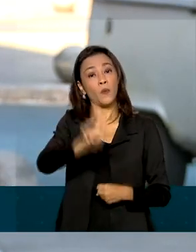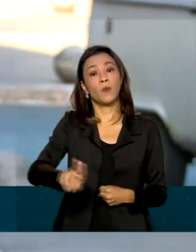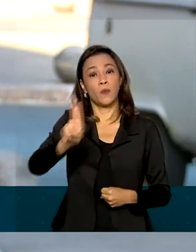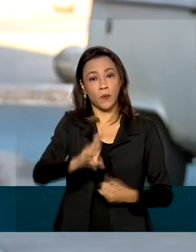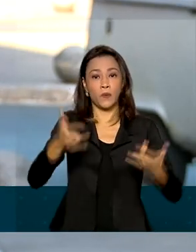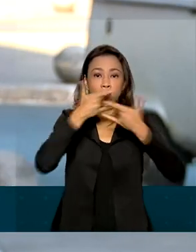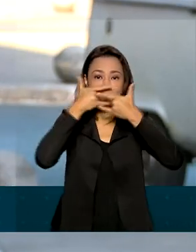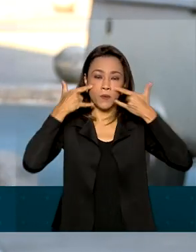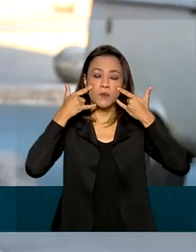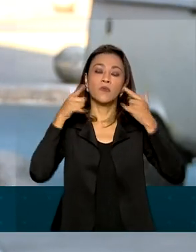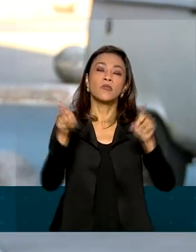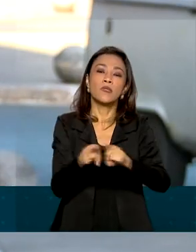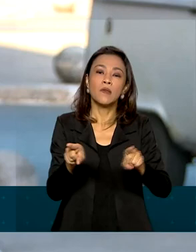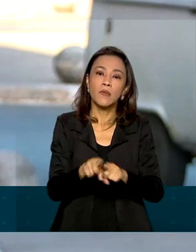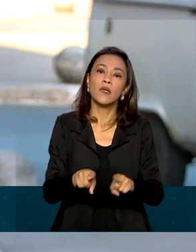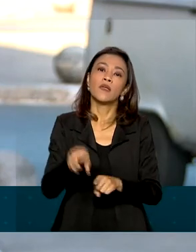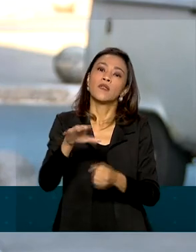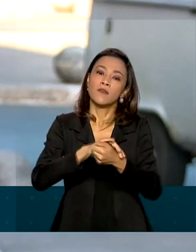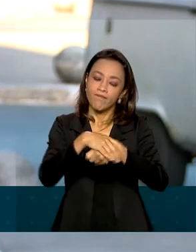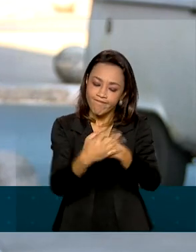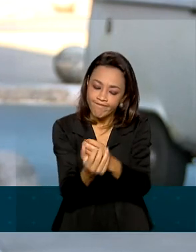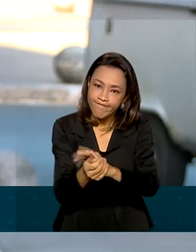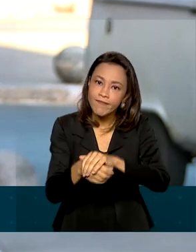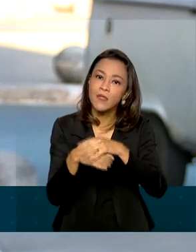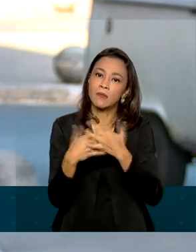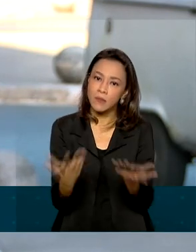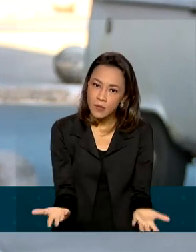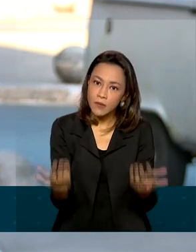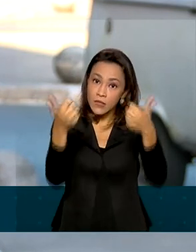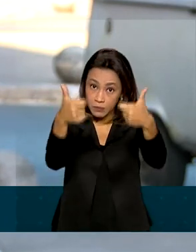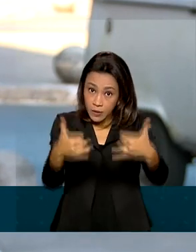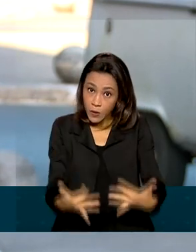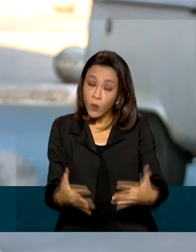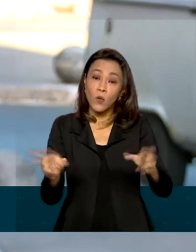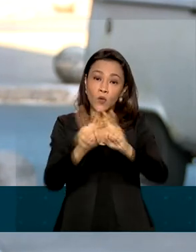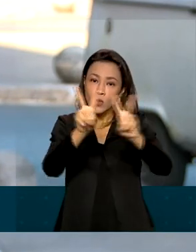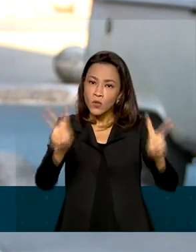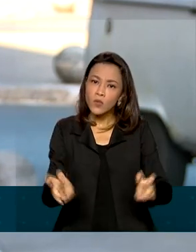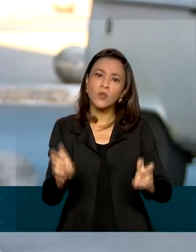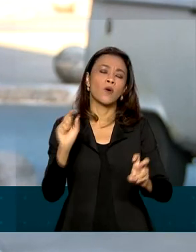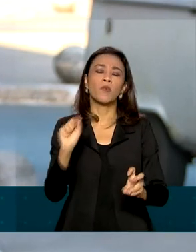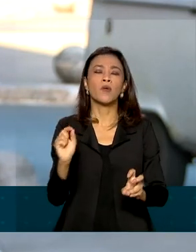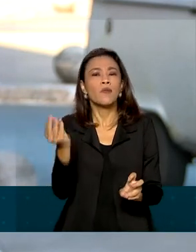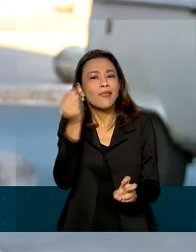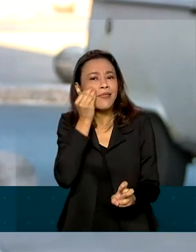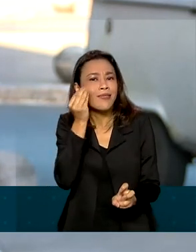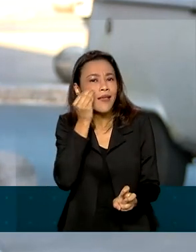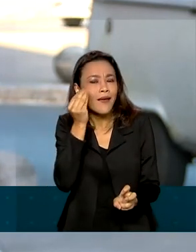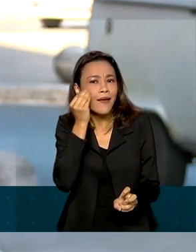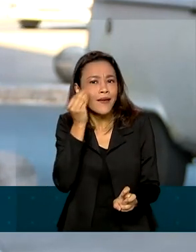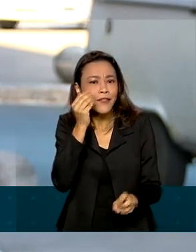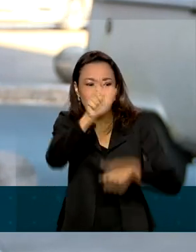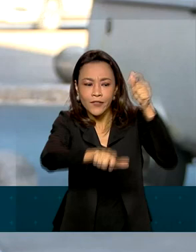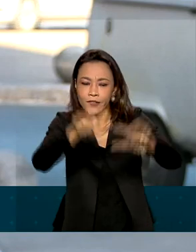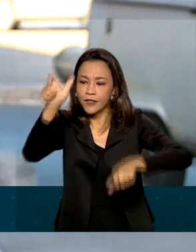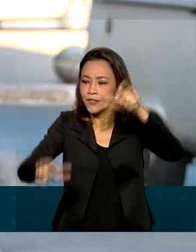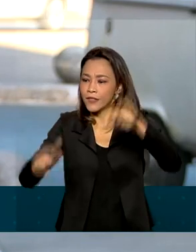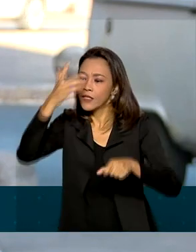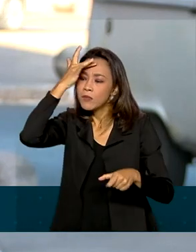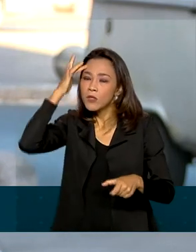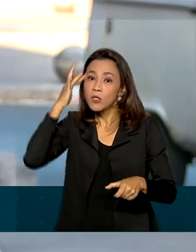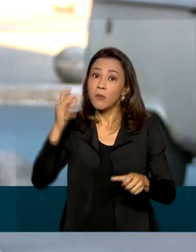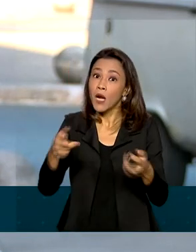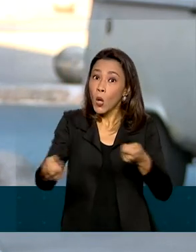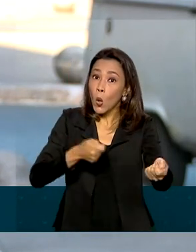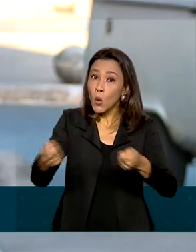e da higienização das mãos. E falou também sobre o programa de testagem em massa da população para controlar a